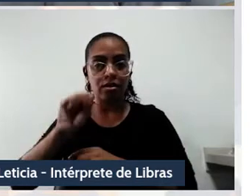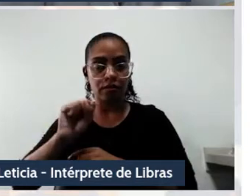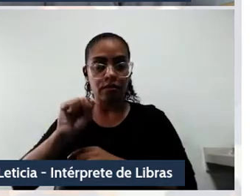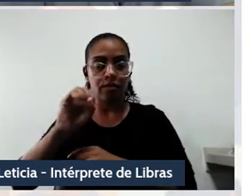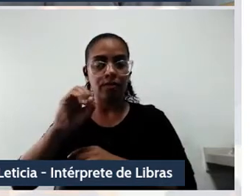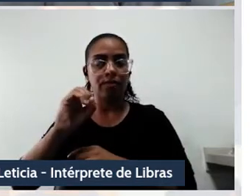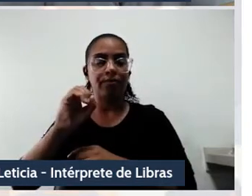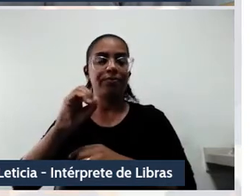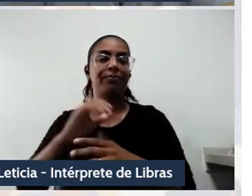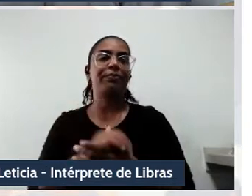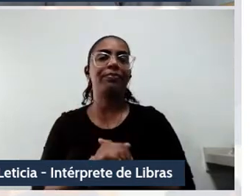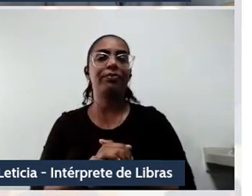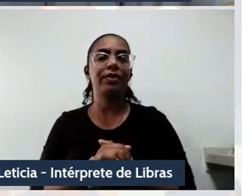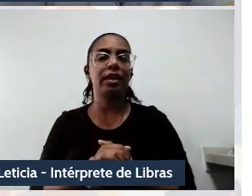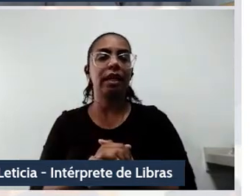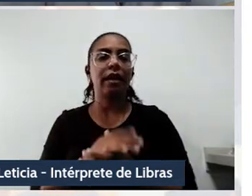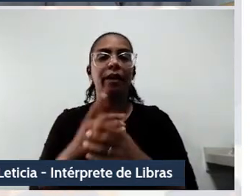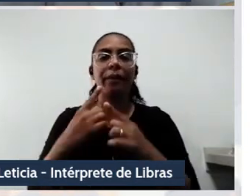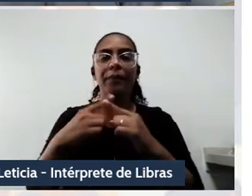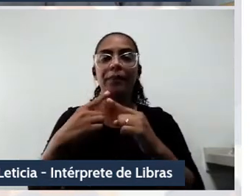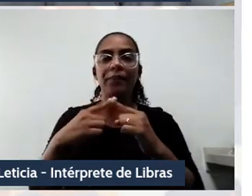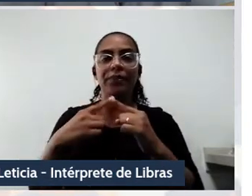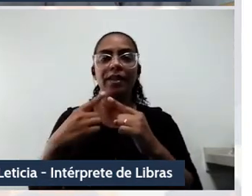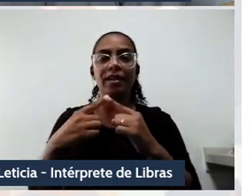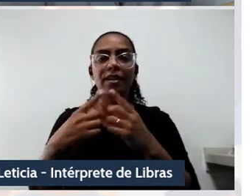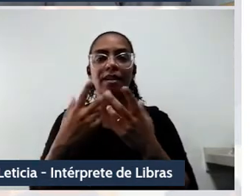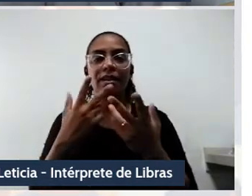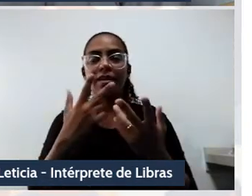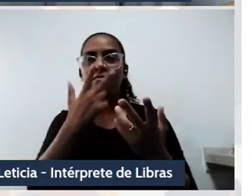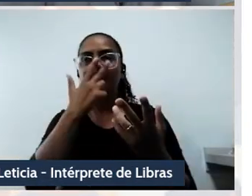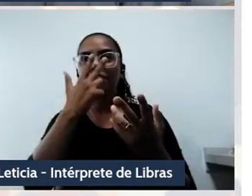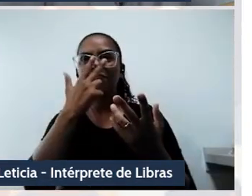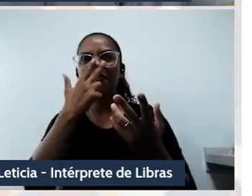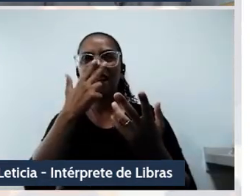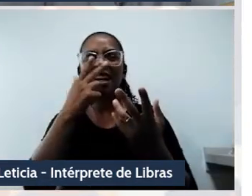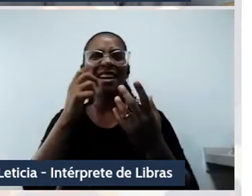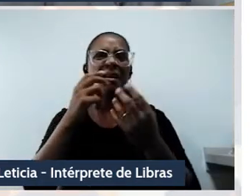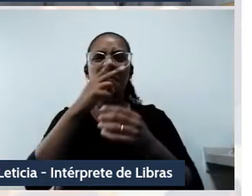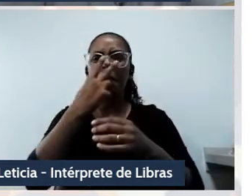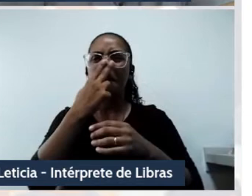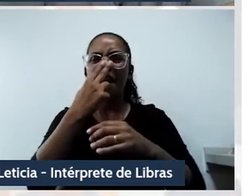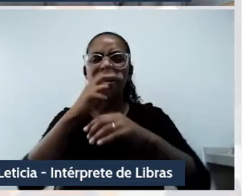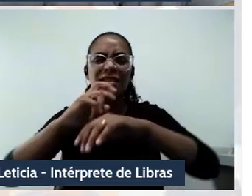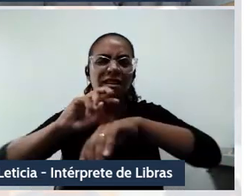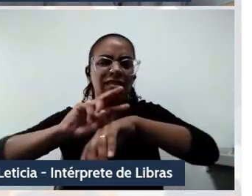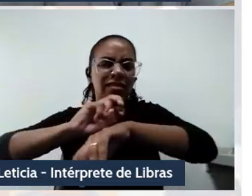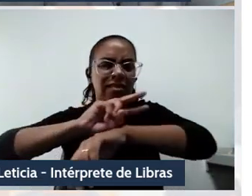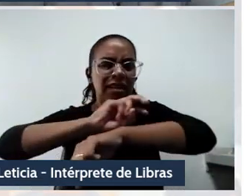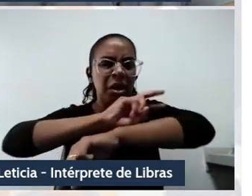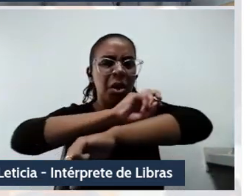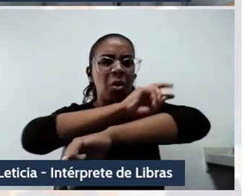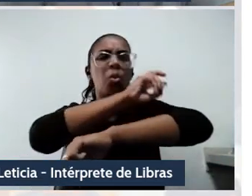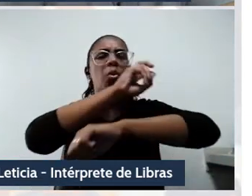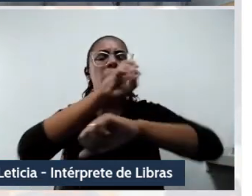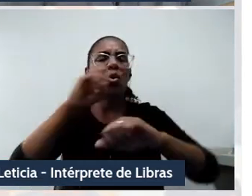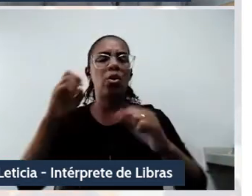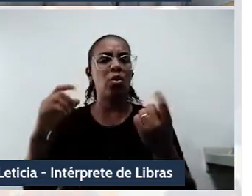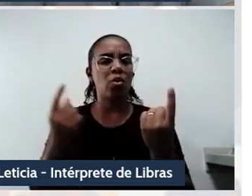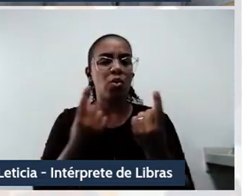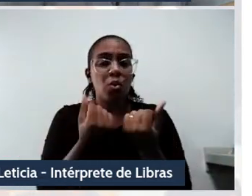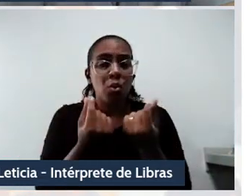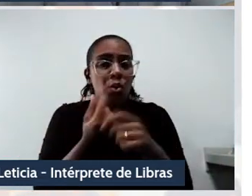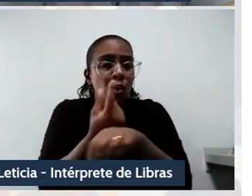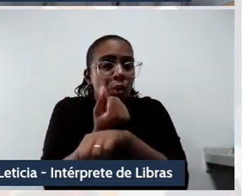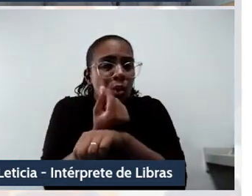trazendo um aprofundamento ciborgue da episteme tecno-biocapitalista. Assistimos a